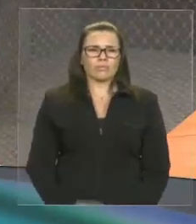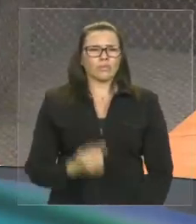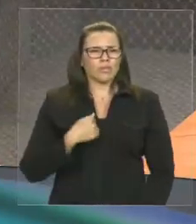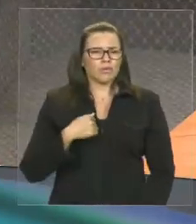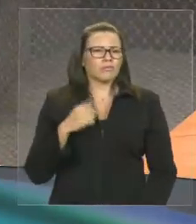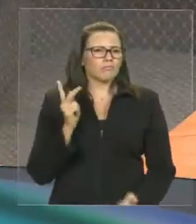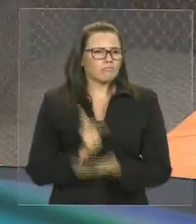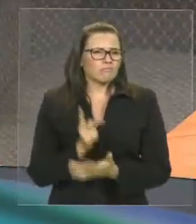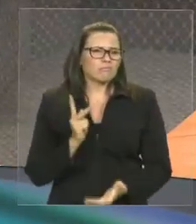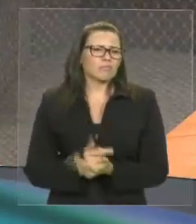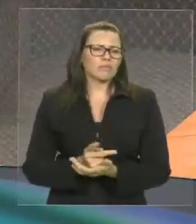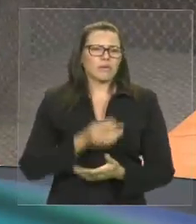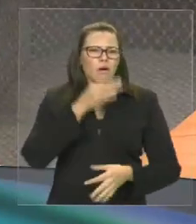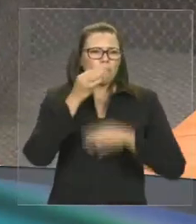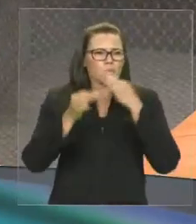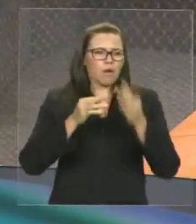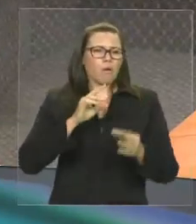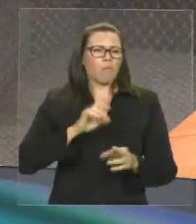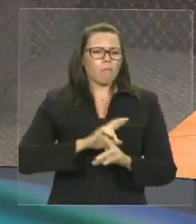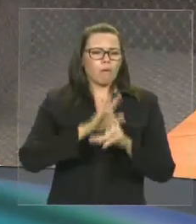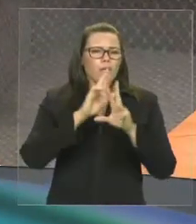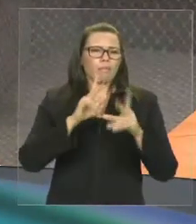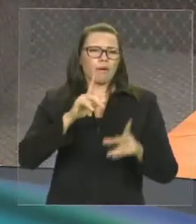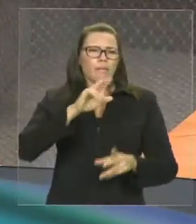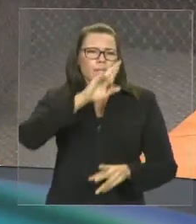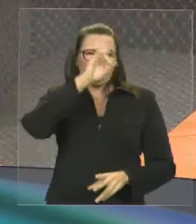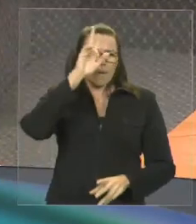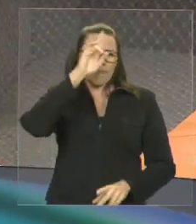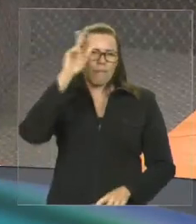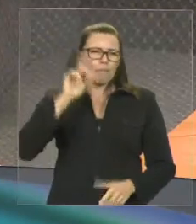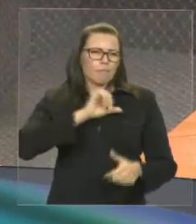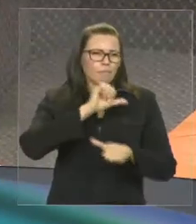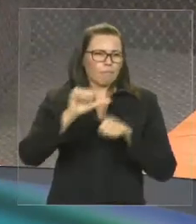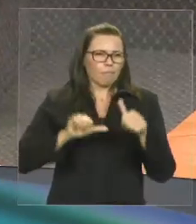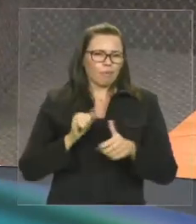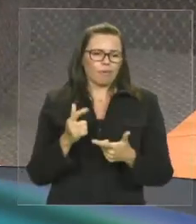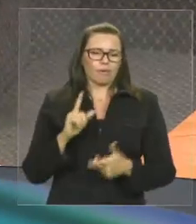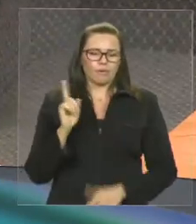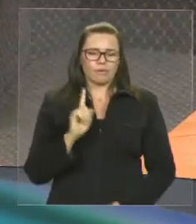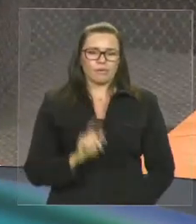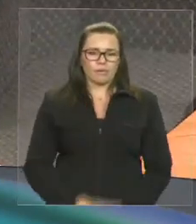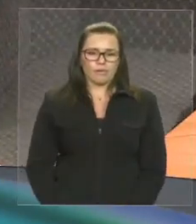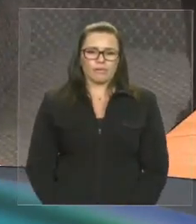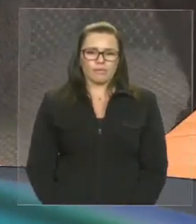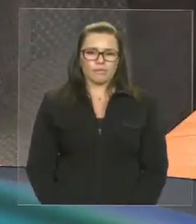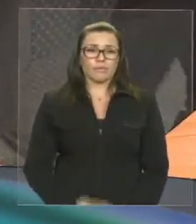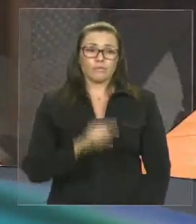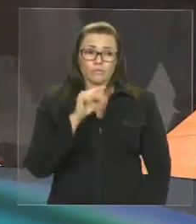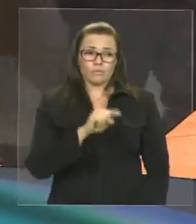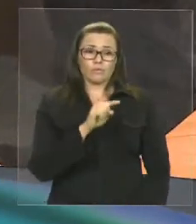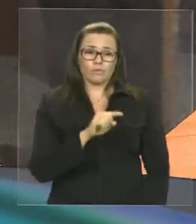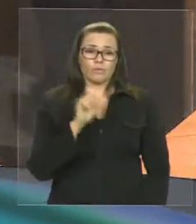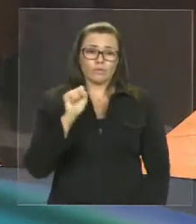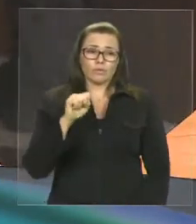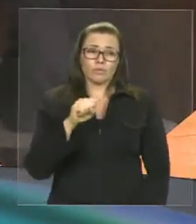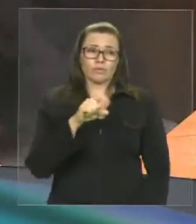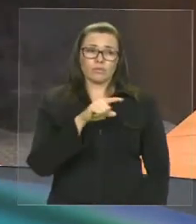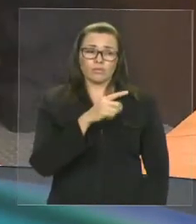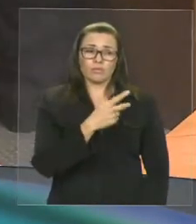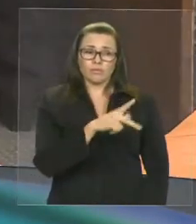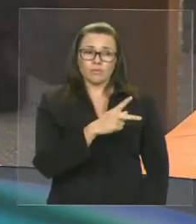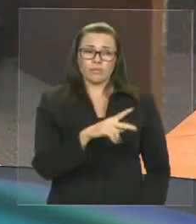A história mostra que se alguém é especialista em beijar a mão, é o grupo de Vossa Excelência.